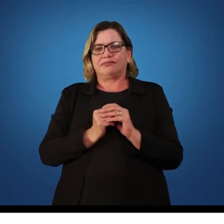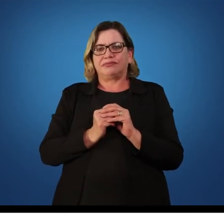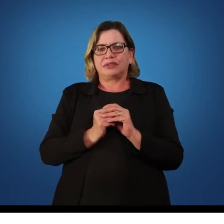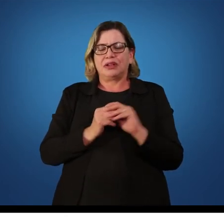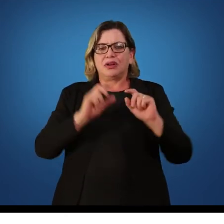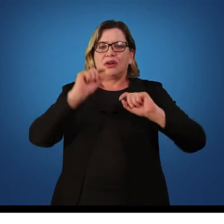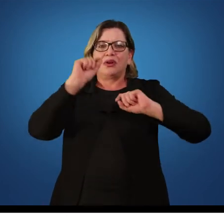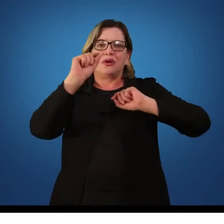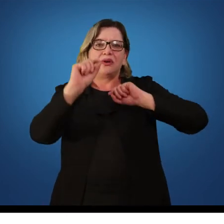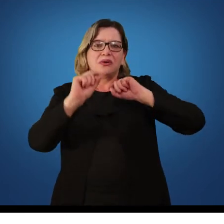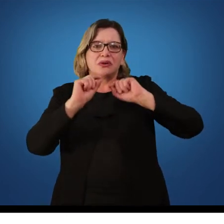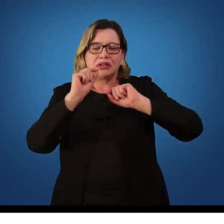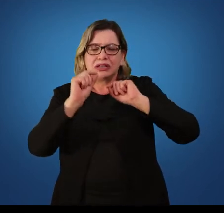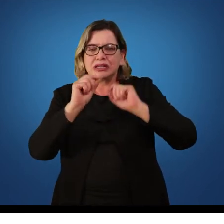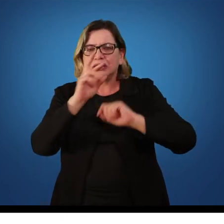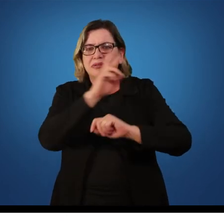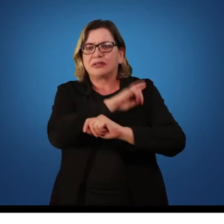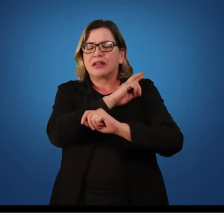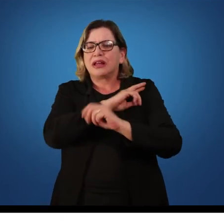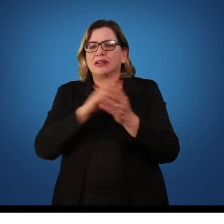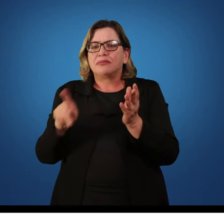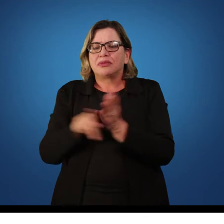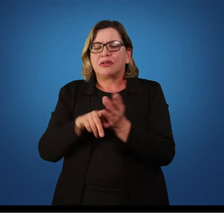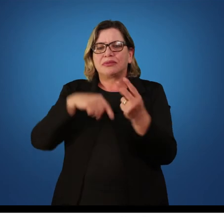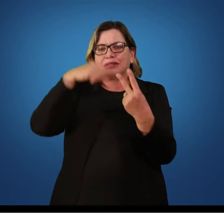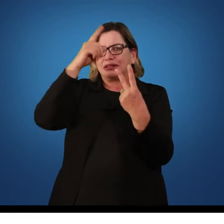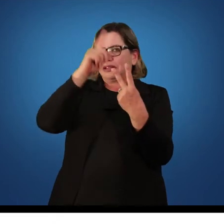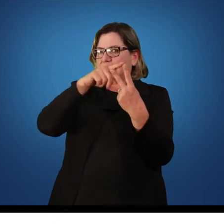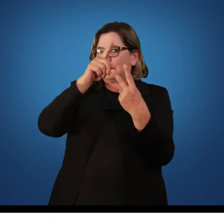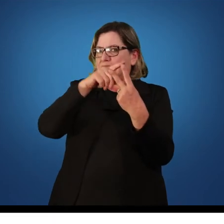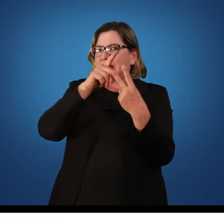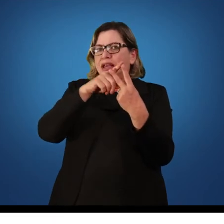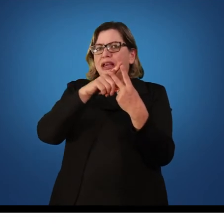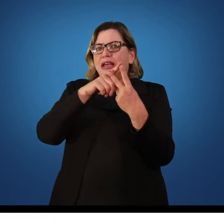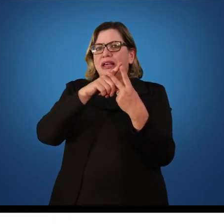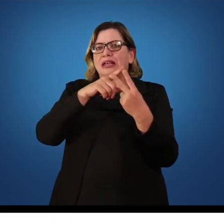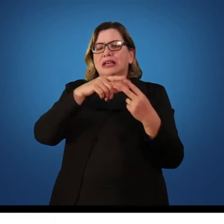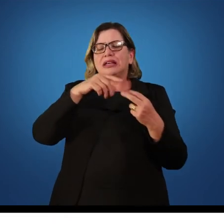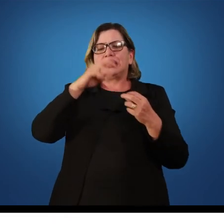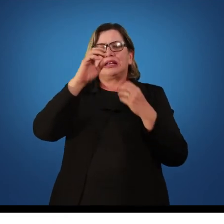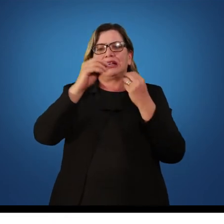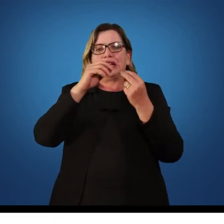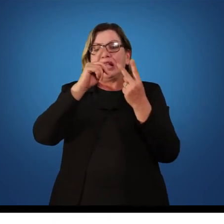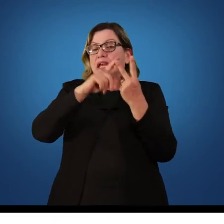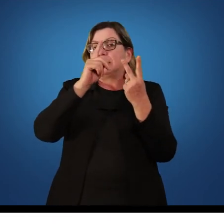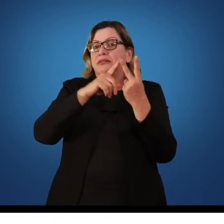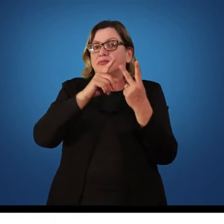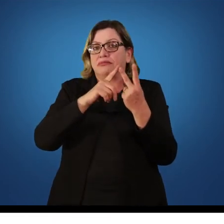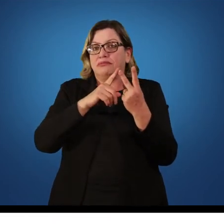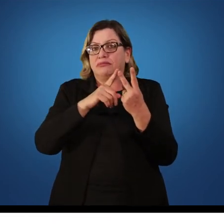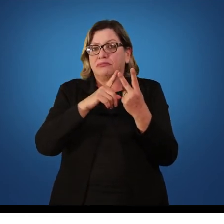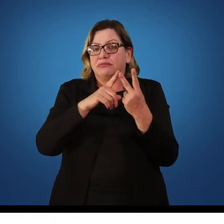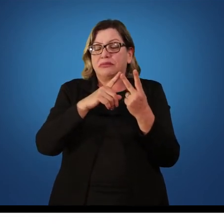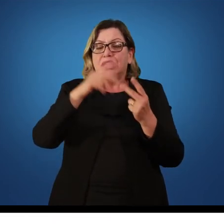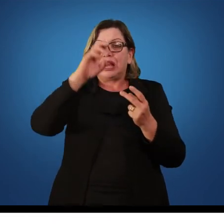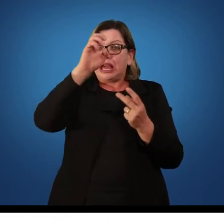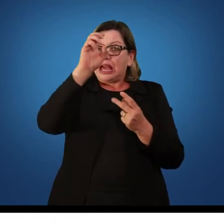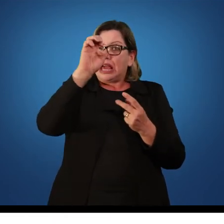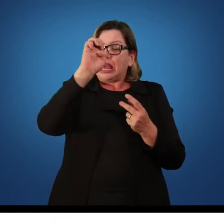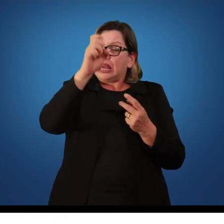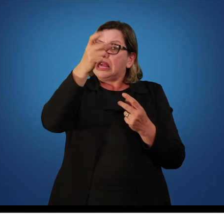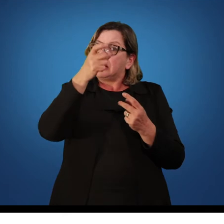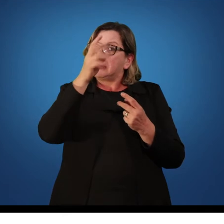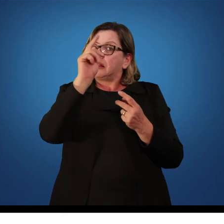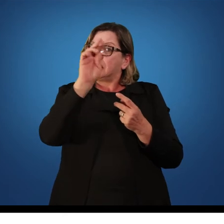Funções do feedback extrínseco. O feedback, ele não tem só funções positivas, ele tem